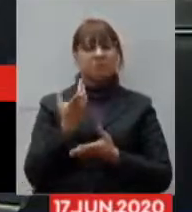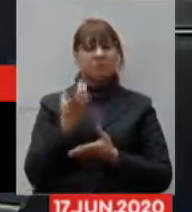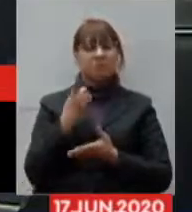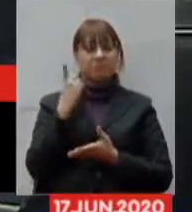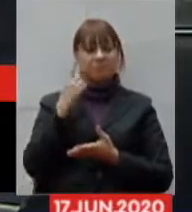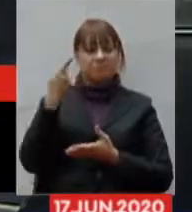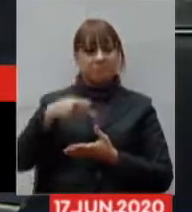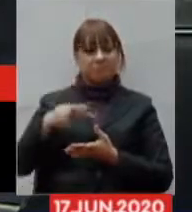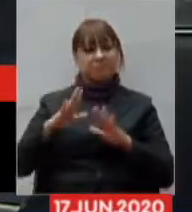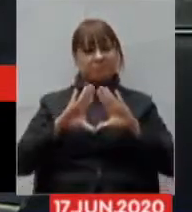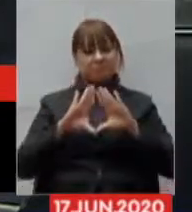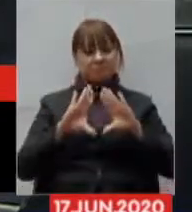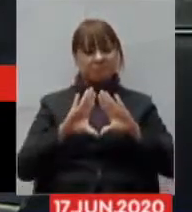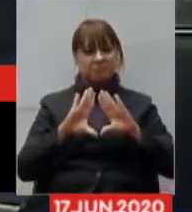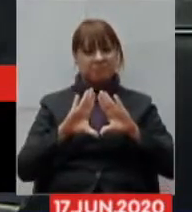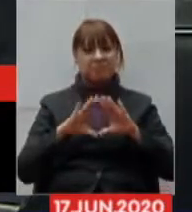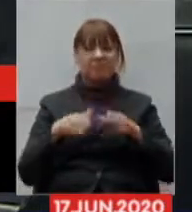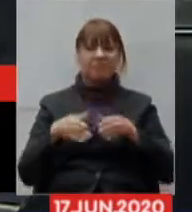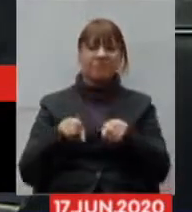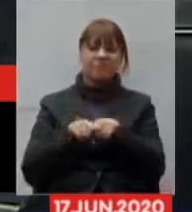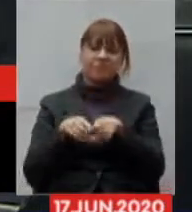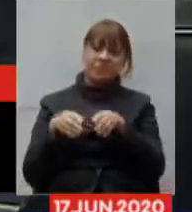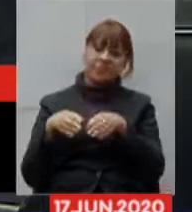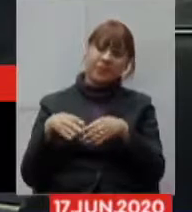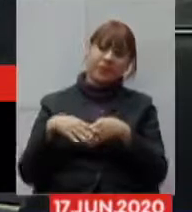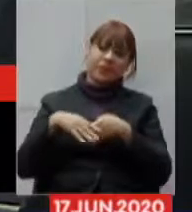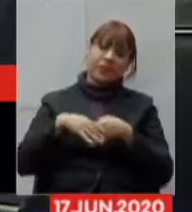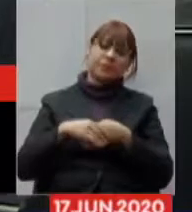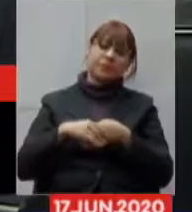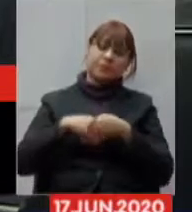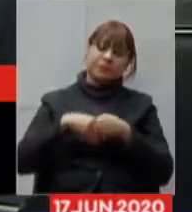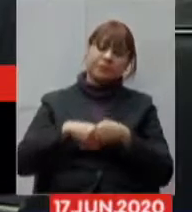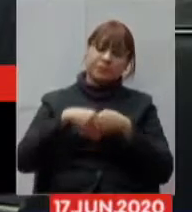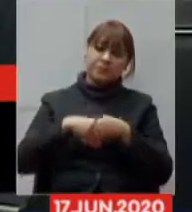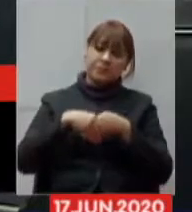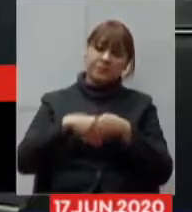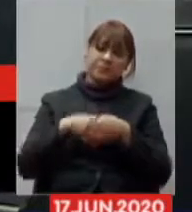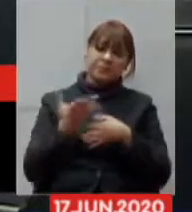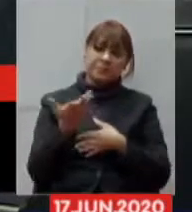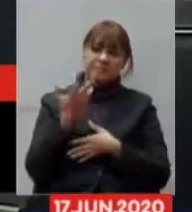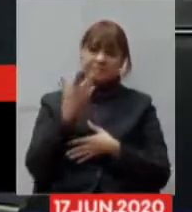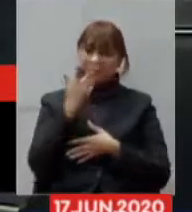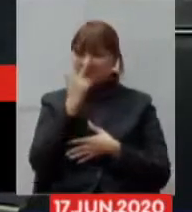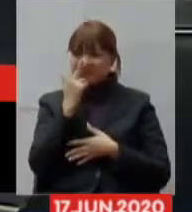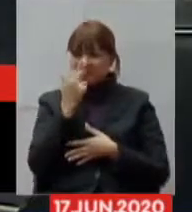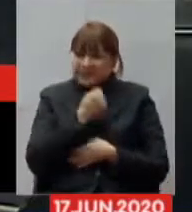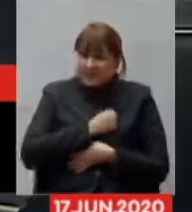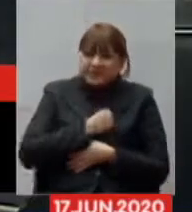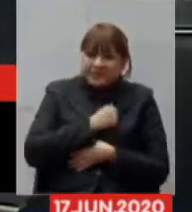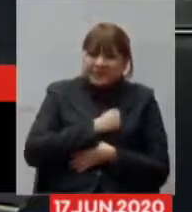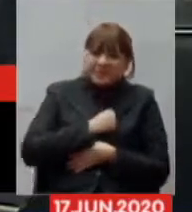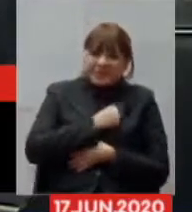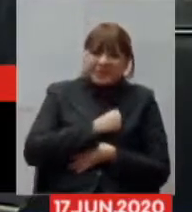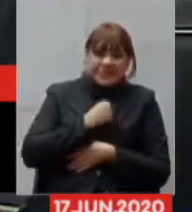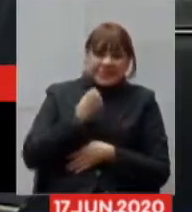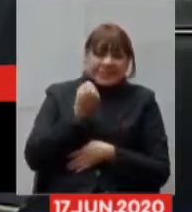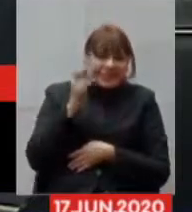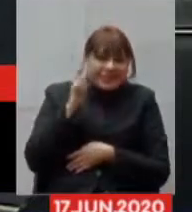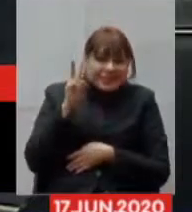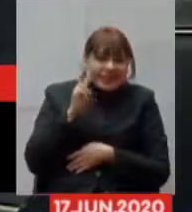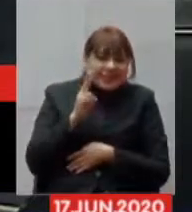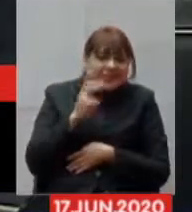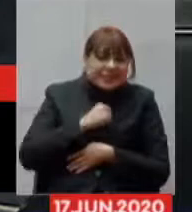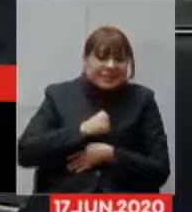cumprimentando e fazendo com que vossa excelência marte um pouco da saudade dos tempos que esteve aqui nesse plenário,